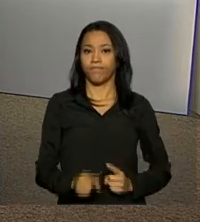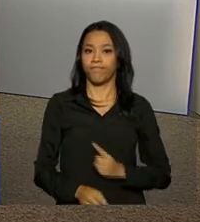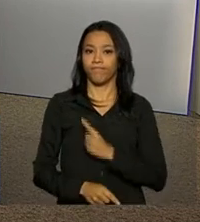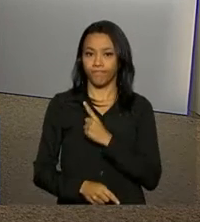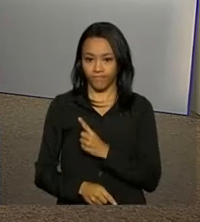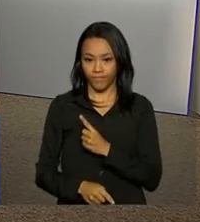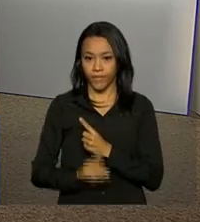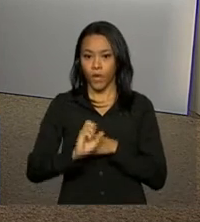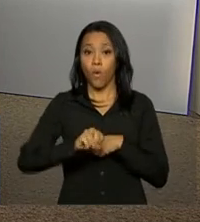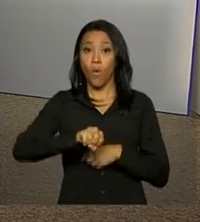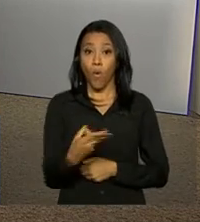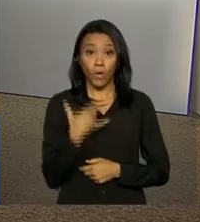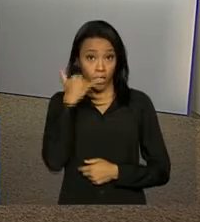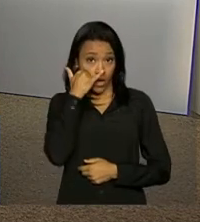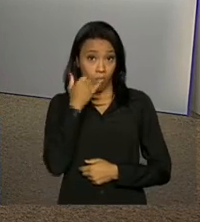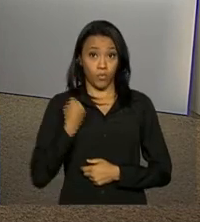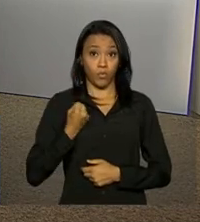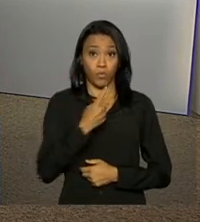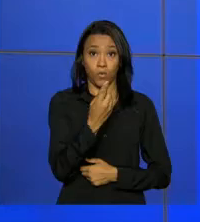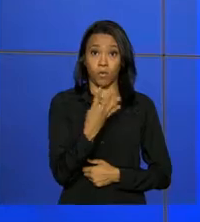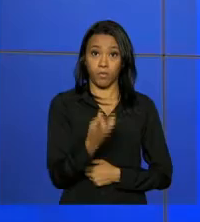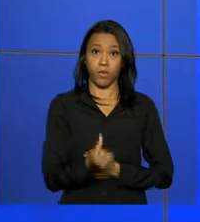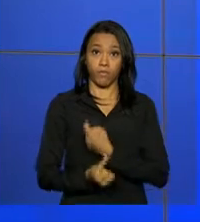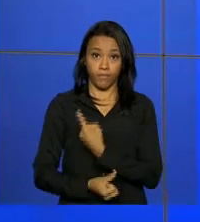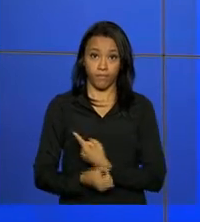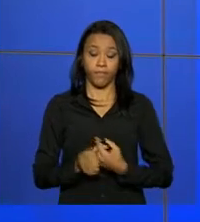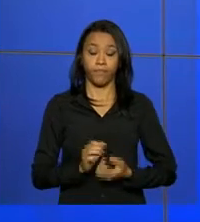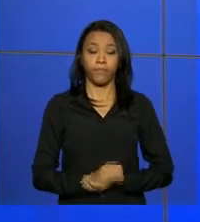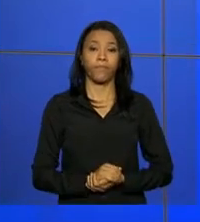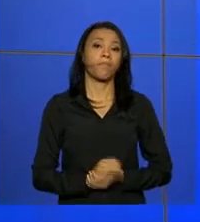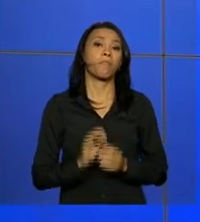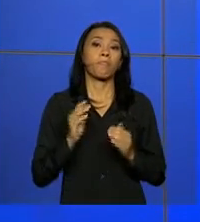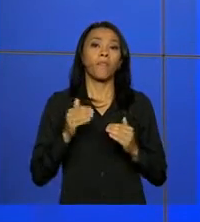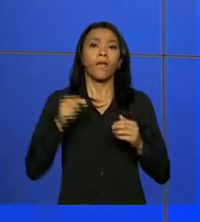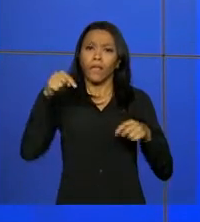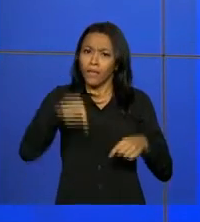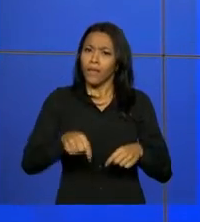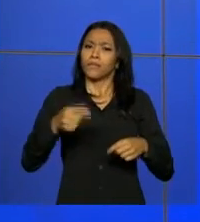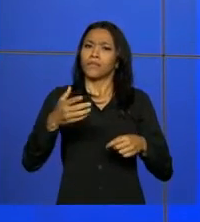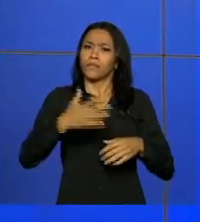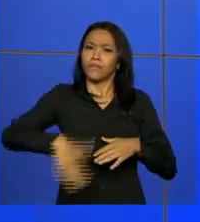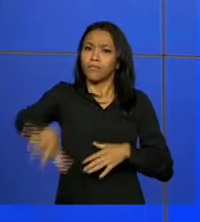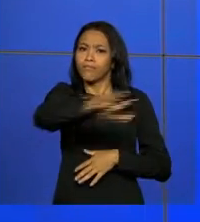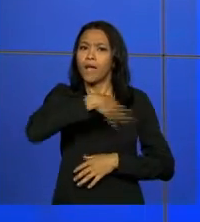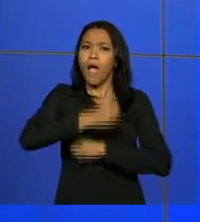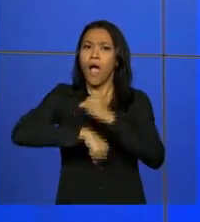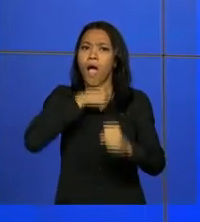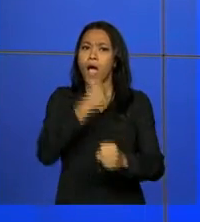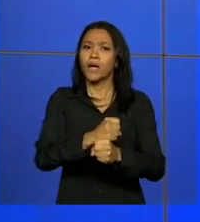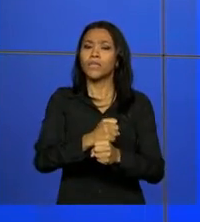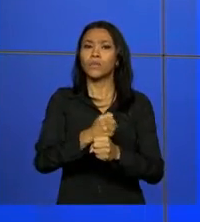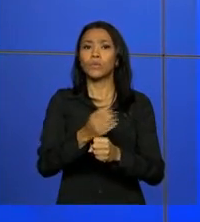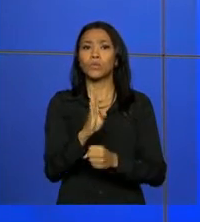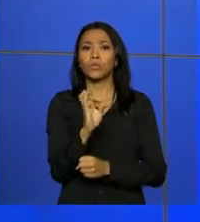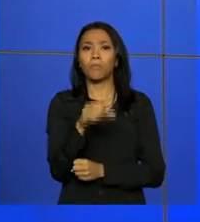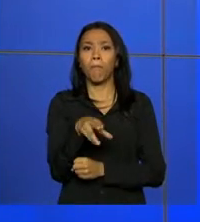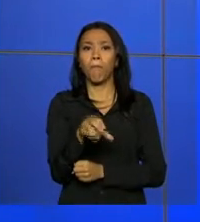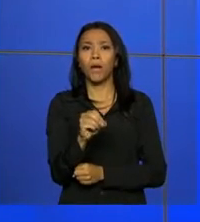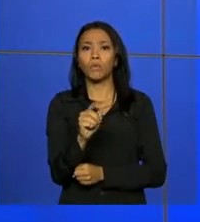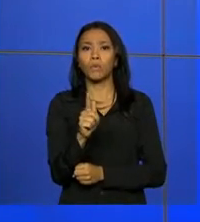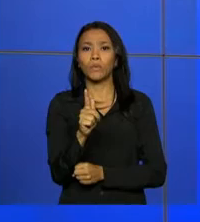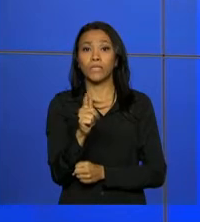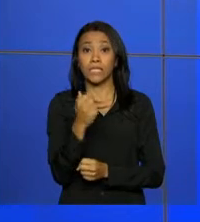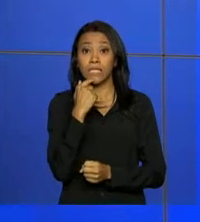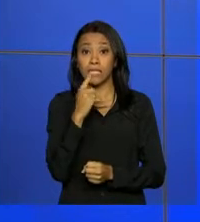ou ligar para o número 146. Nesta época do ano, os bancos de sangue registram queda nas doações,